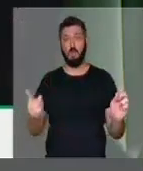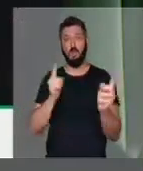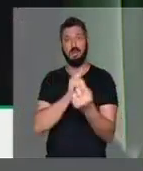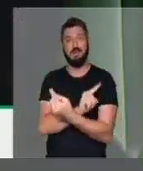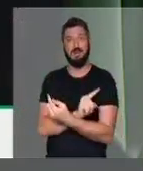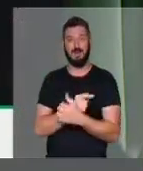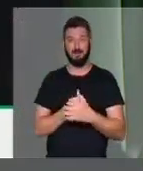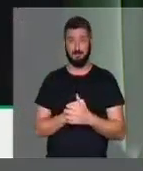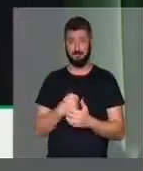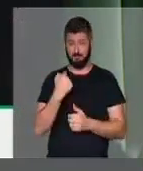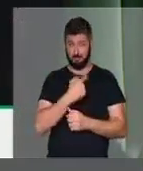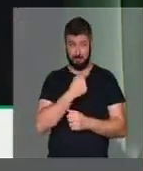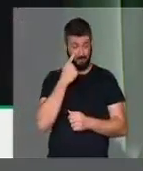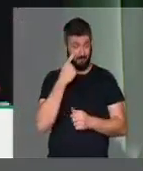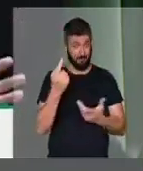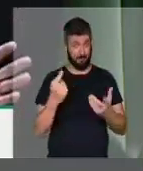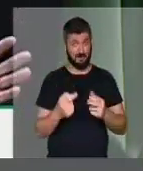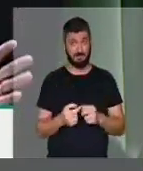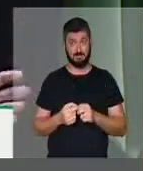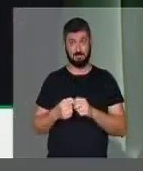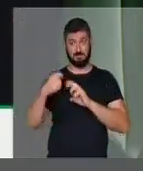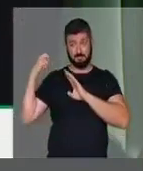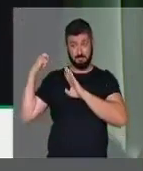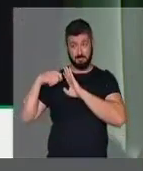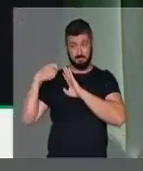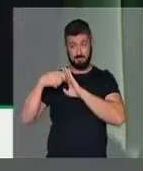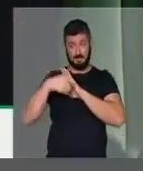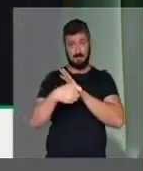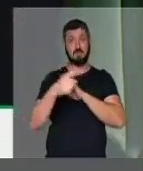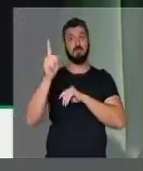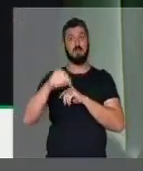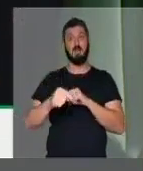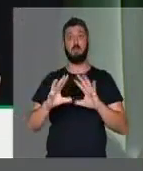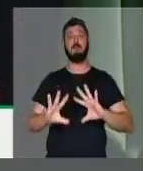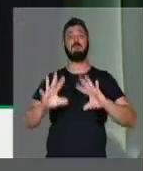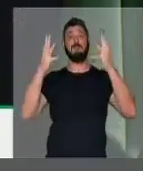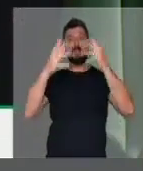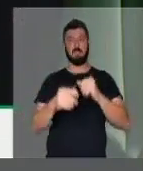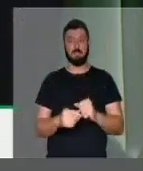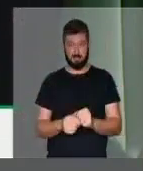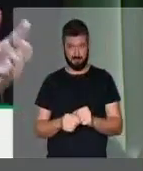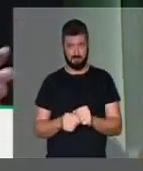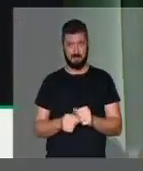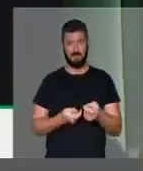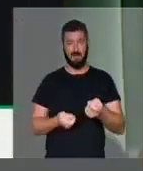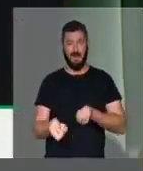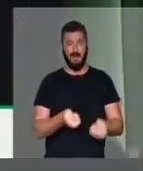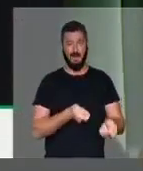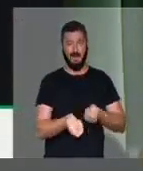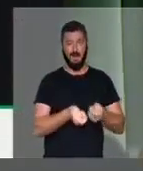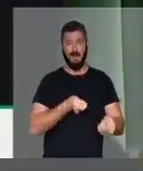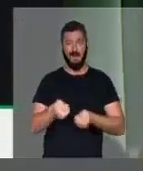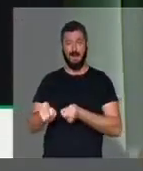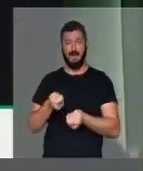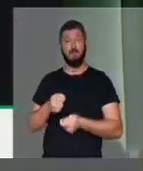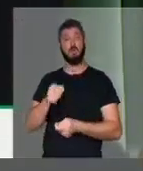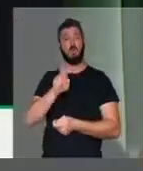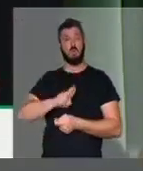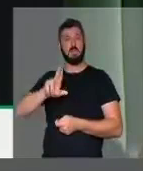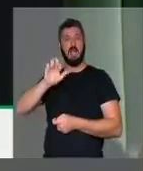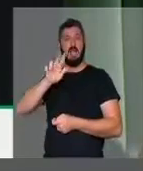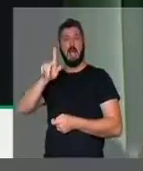pelo contrário, o que nós vimos aqui ao longo dos últimos meses foi um festival de barganhas, usando